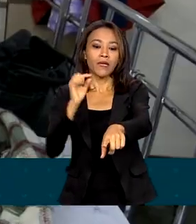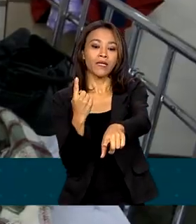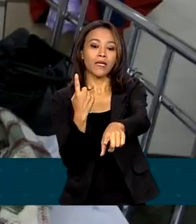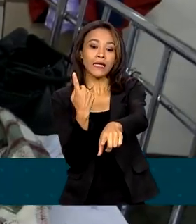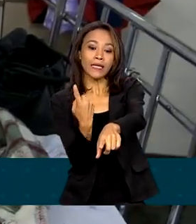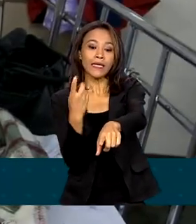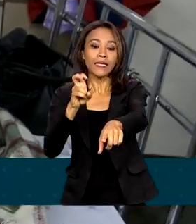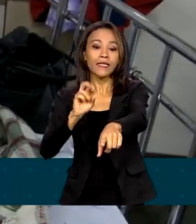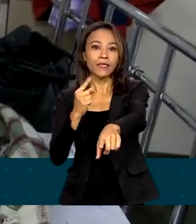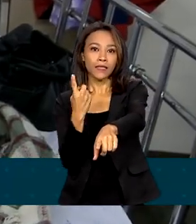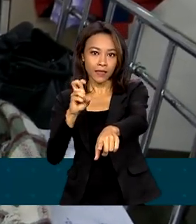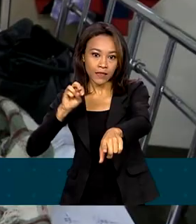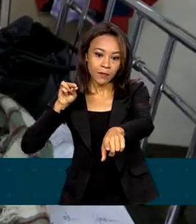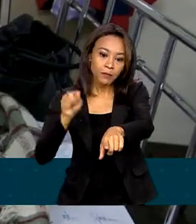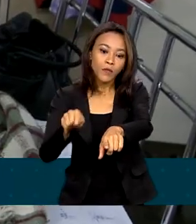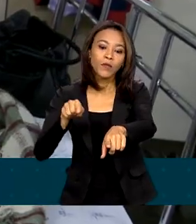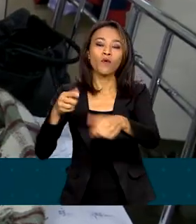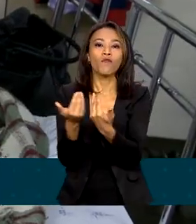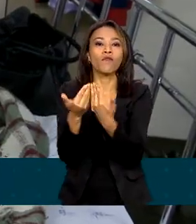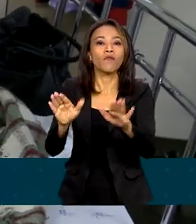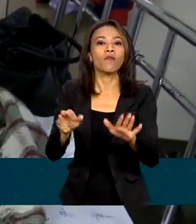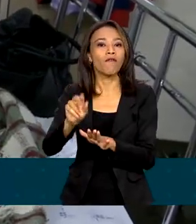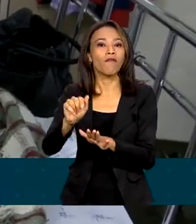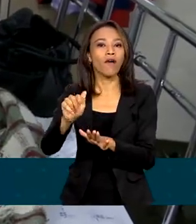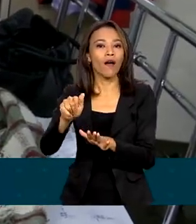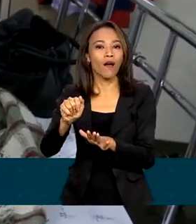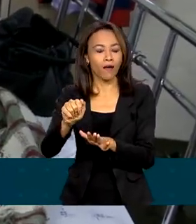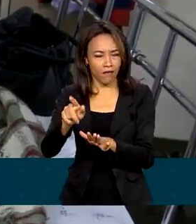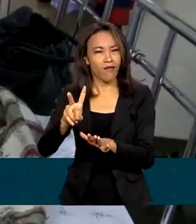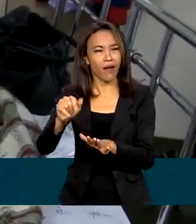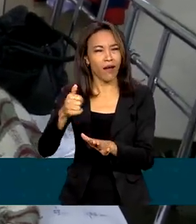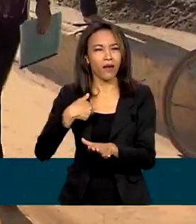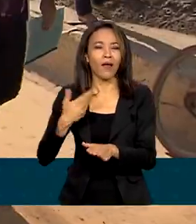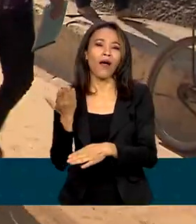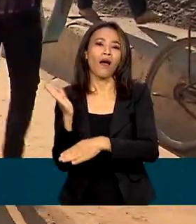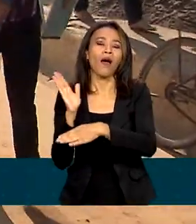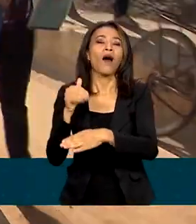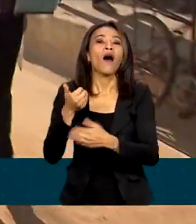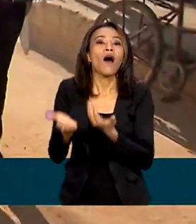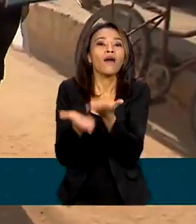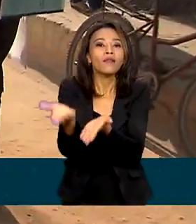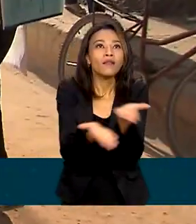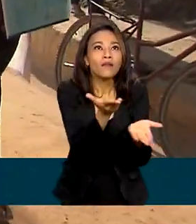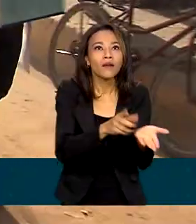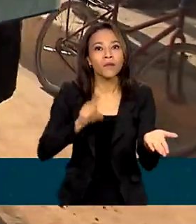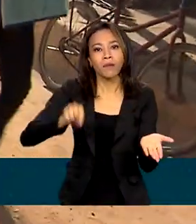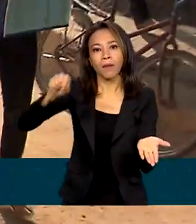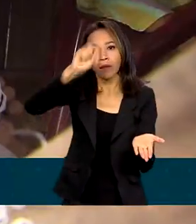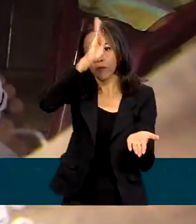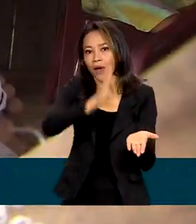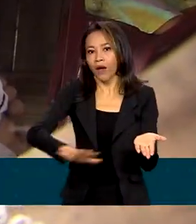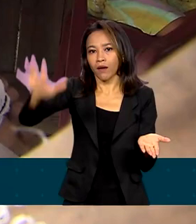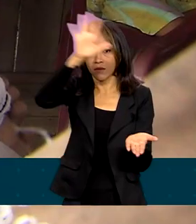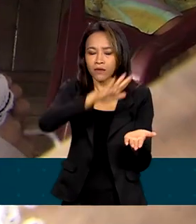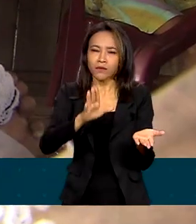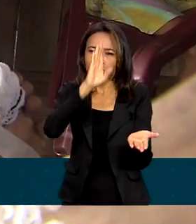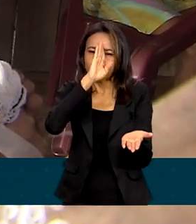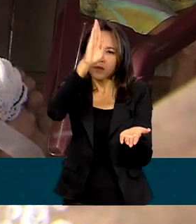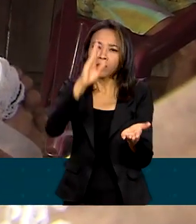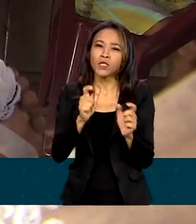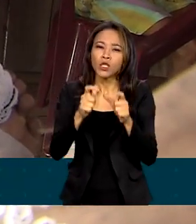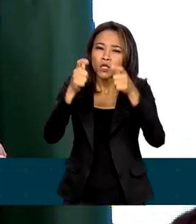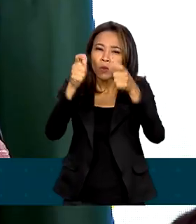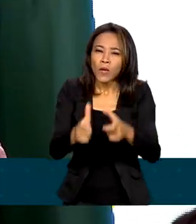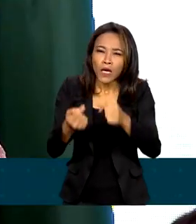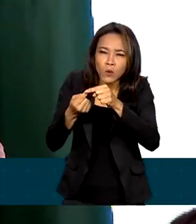ano, o programa Mais Médicos volta a atender todo o país, especialmente nas áreas de extrema pobreza do